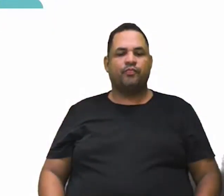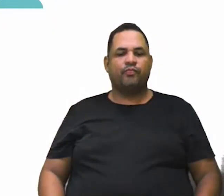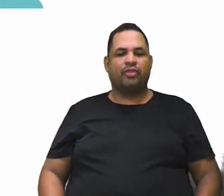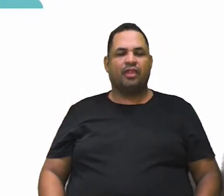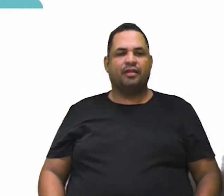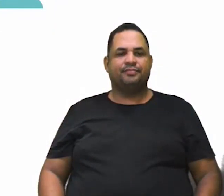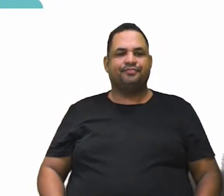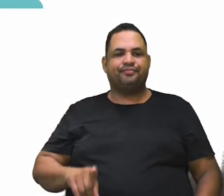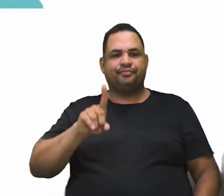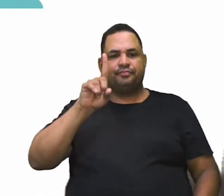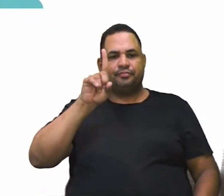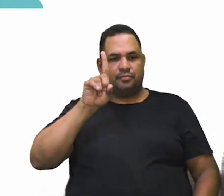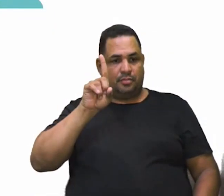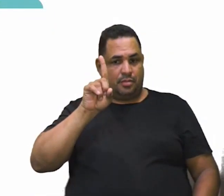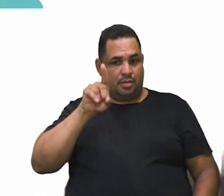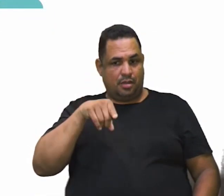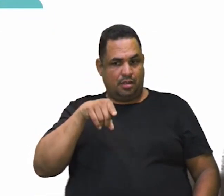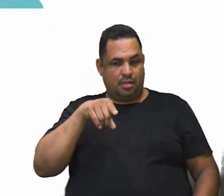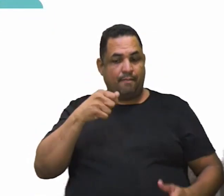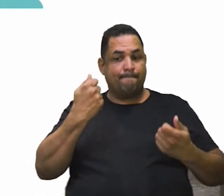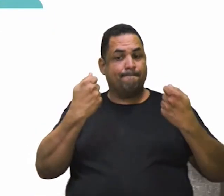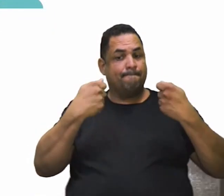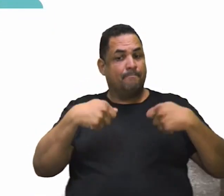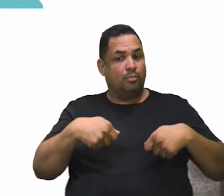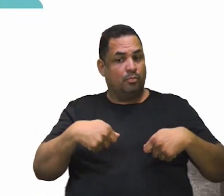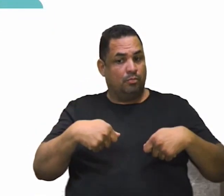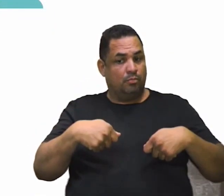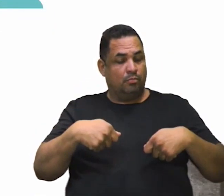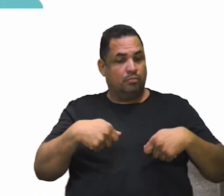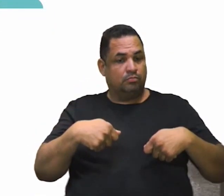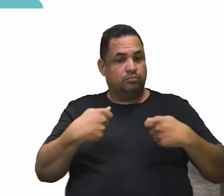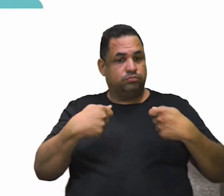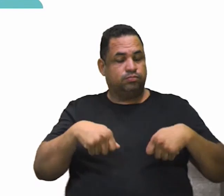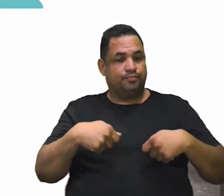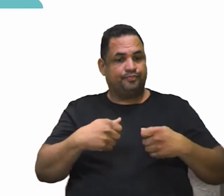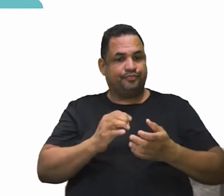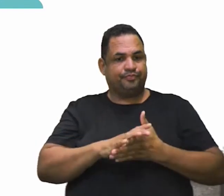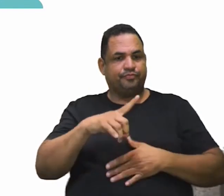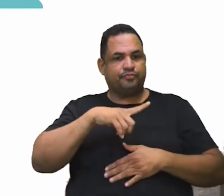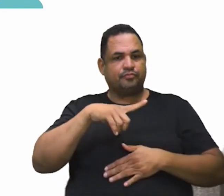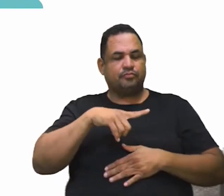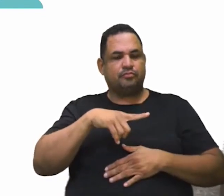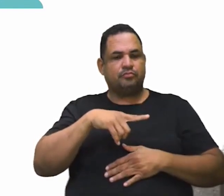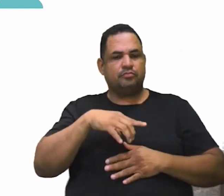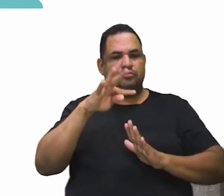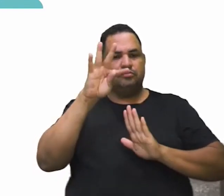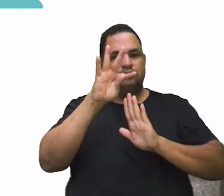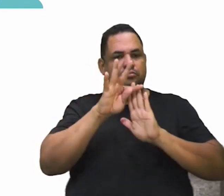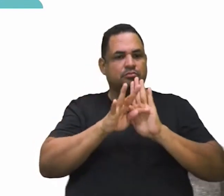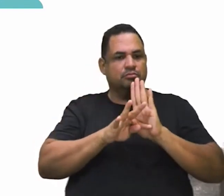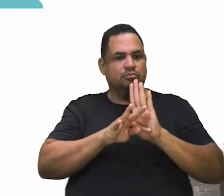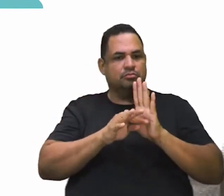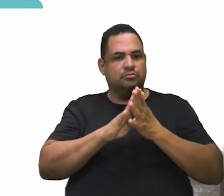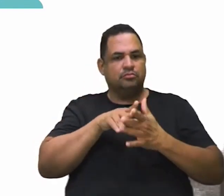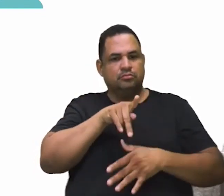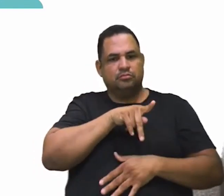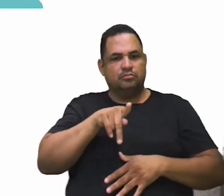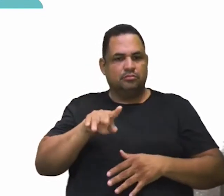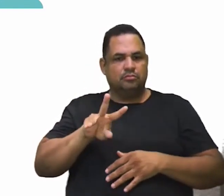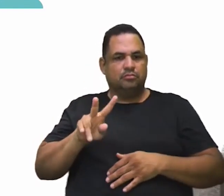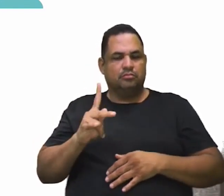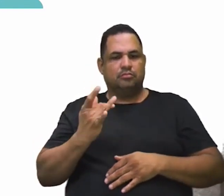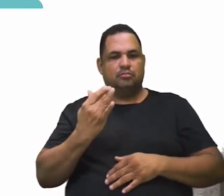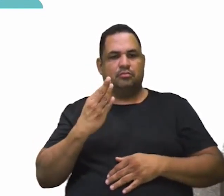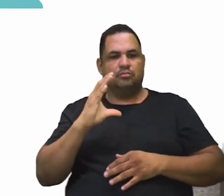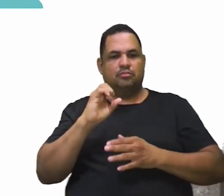É possível, gente? O material complementar de hoje temos o texto do professor Hélio. Gente, que legal. Cujo